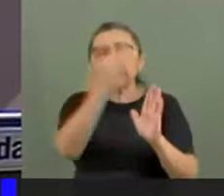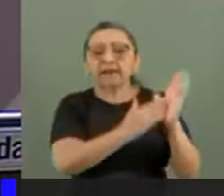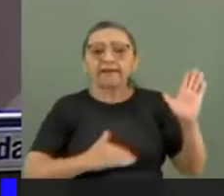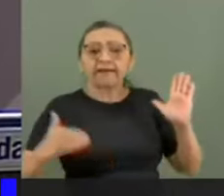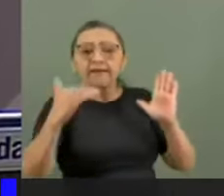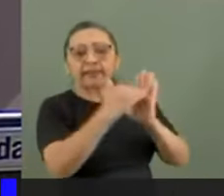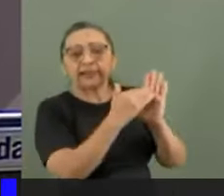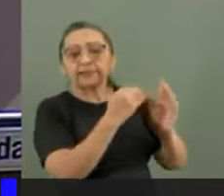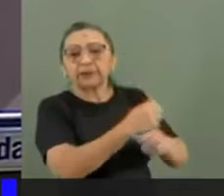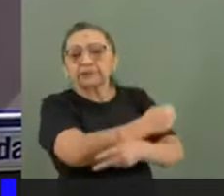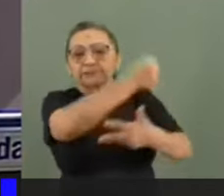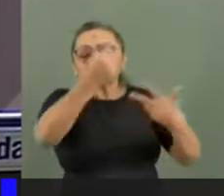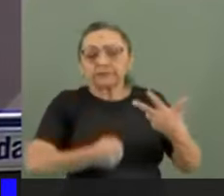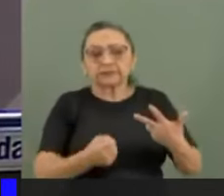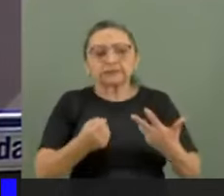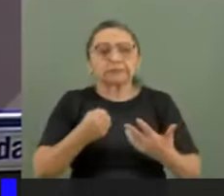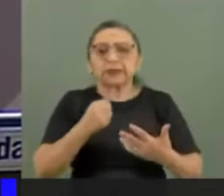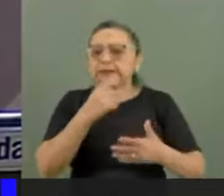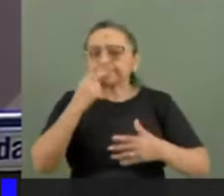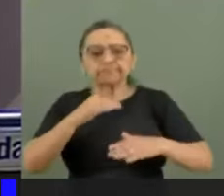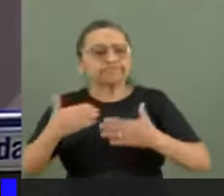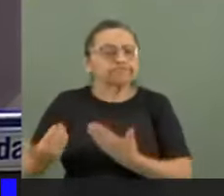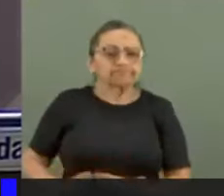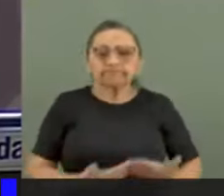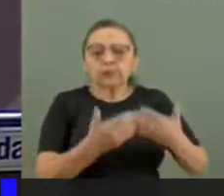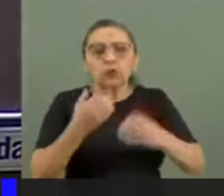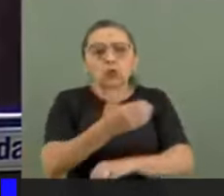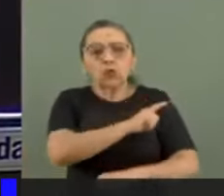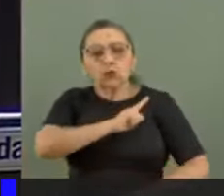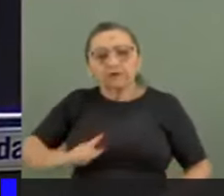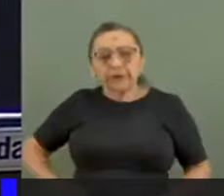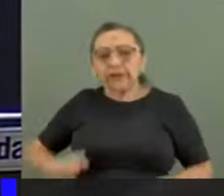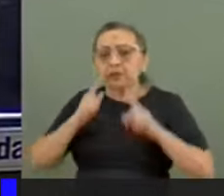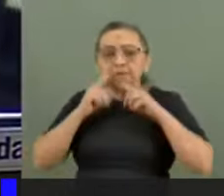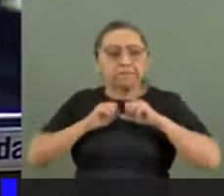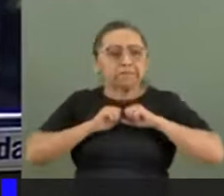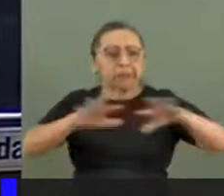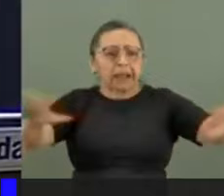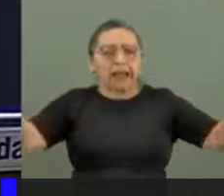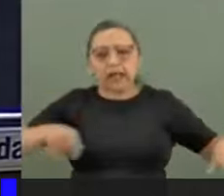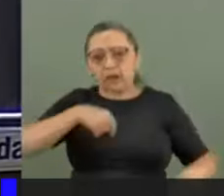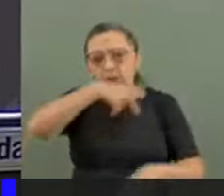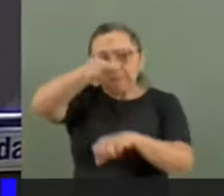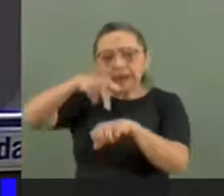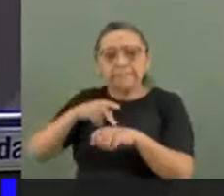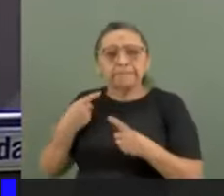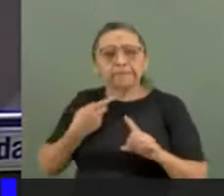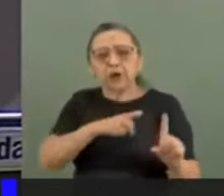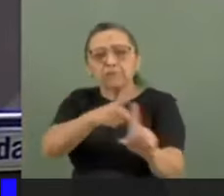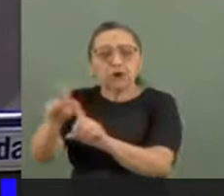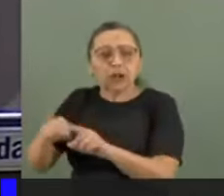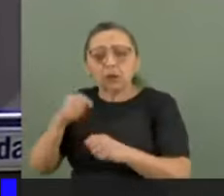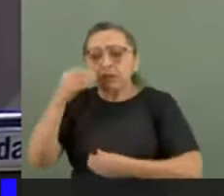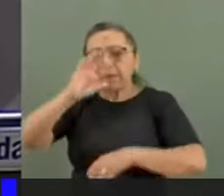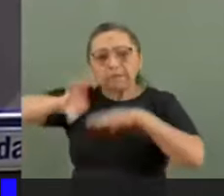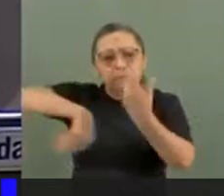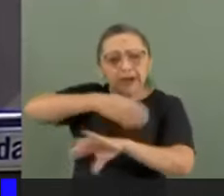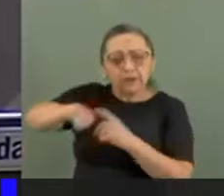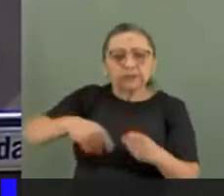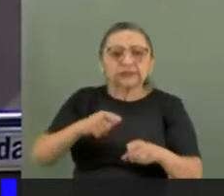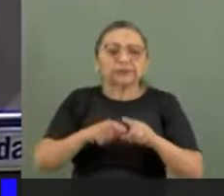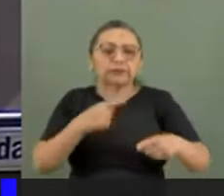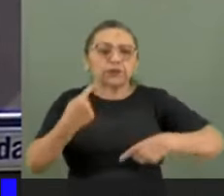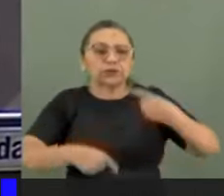poderes, desestabilizar o governo, incendiar o país, provocar o caos e a desorganização política